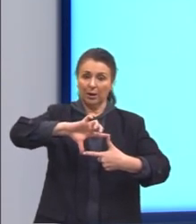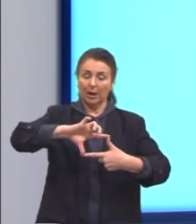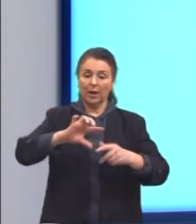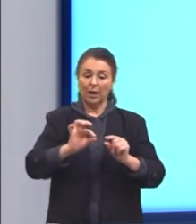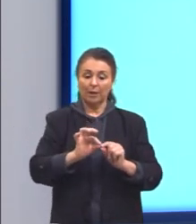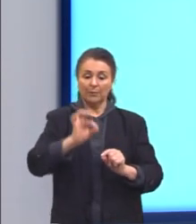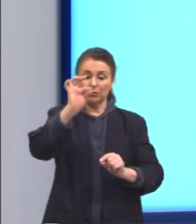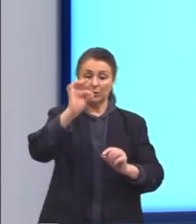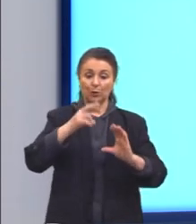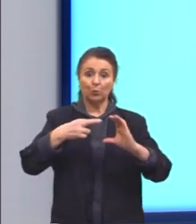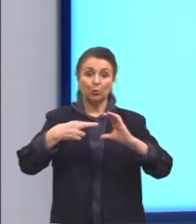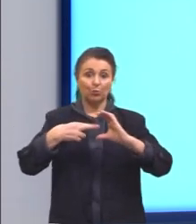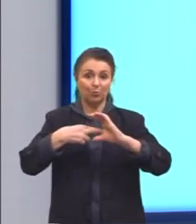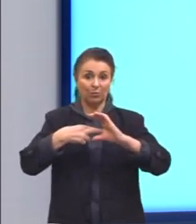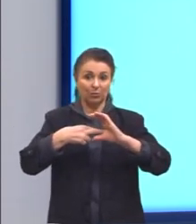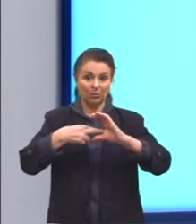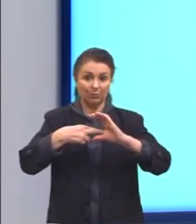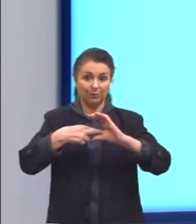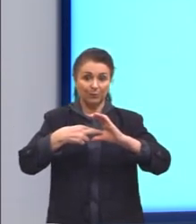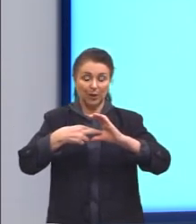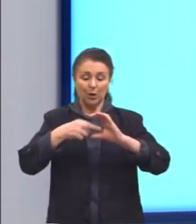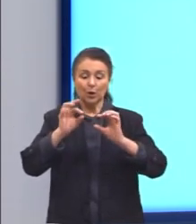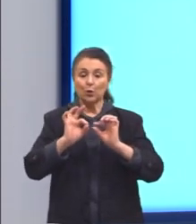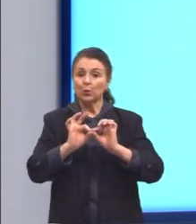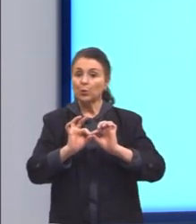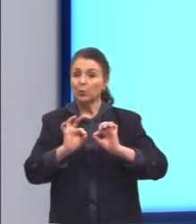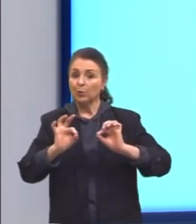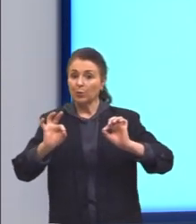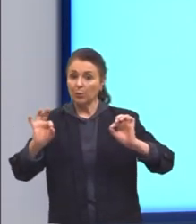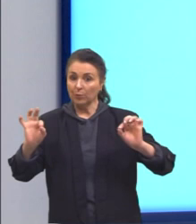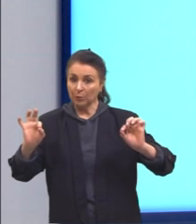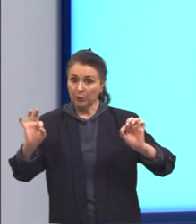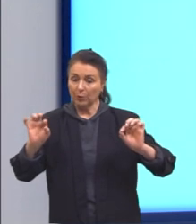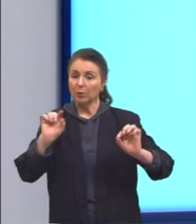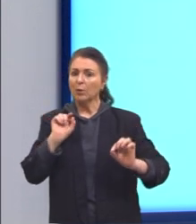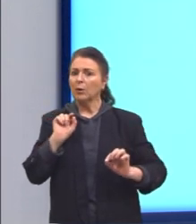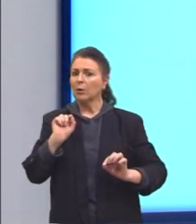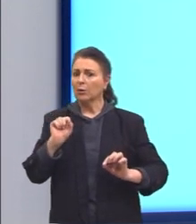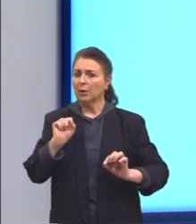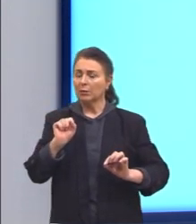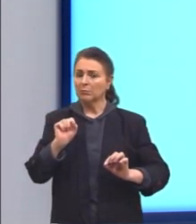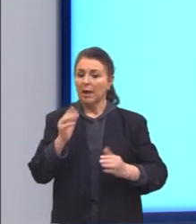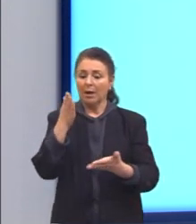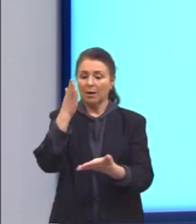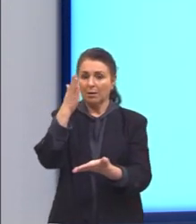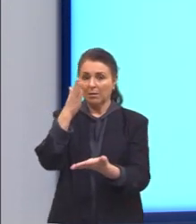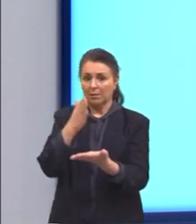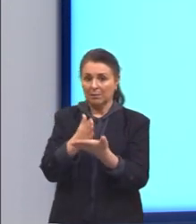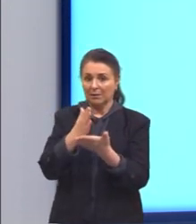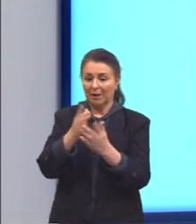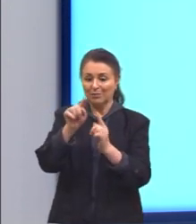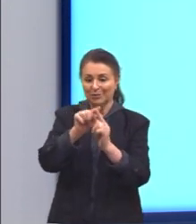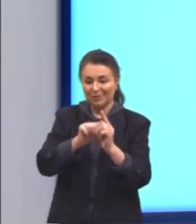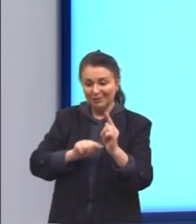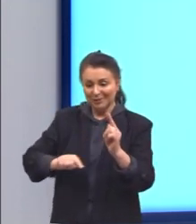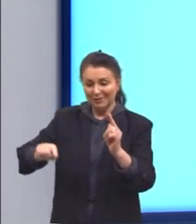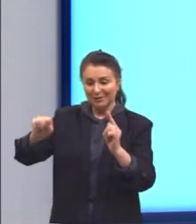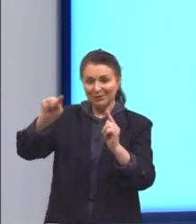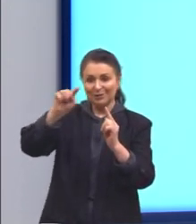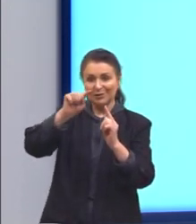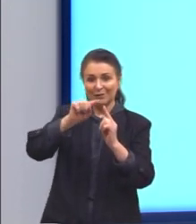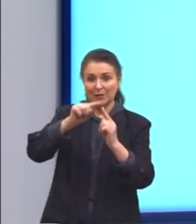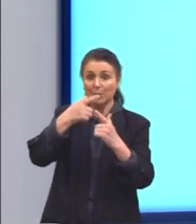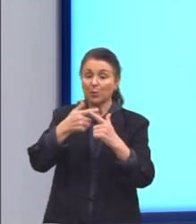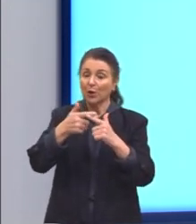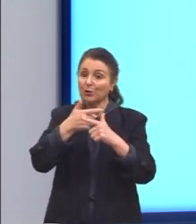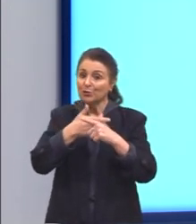do raio, tá? E o comprimento seria exatamente metade da nossa circunferência, né? Porque nós